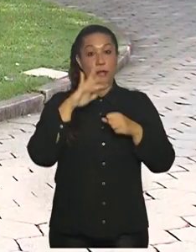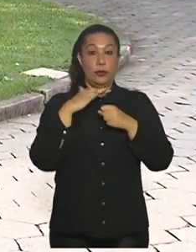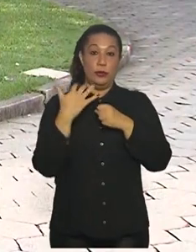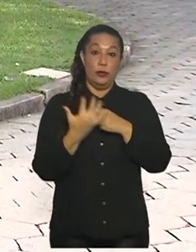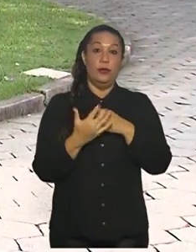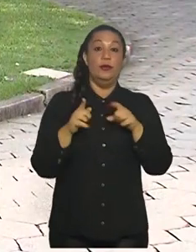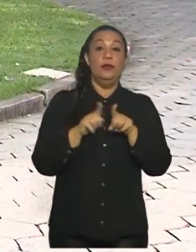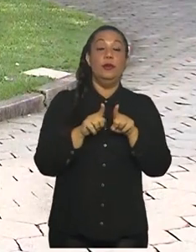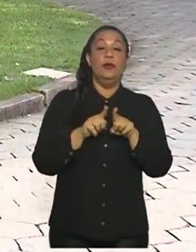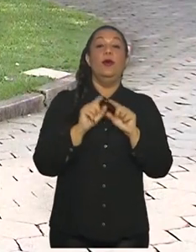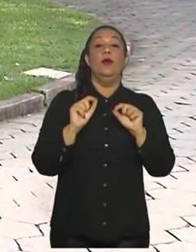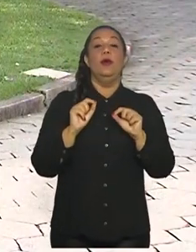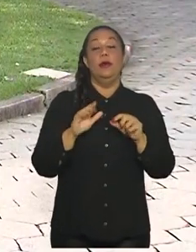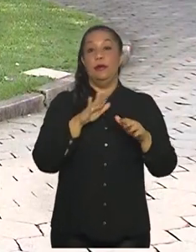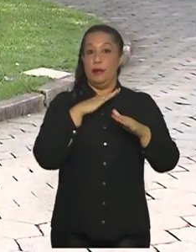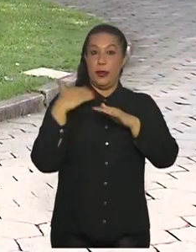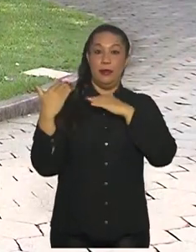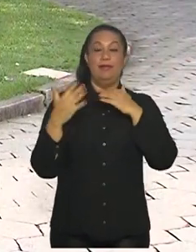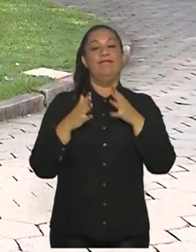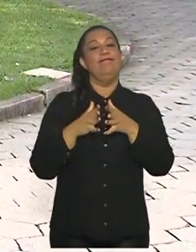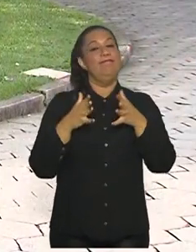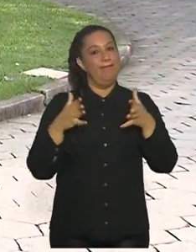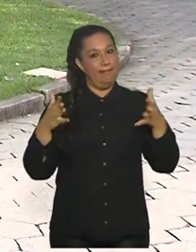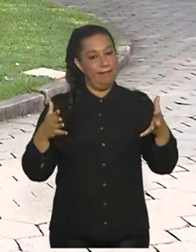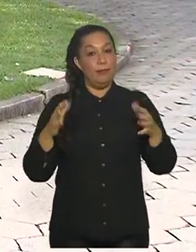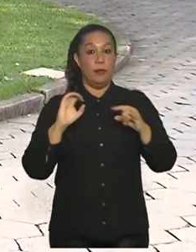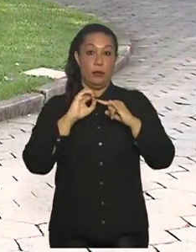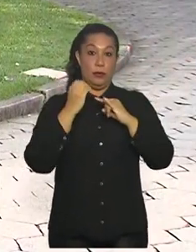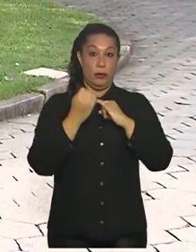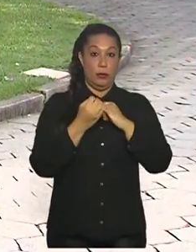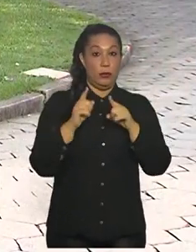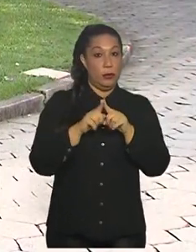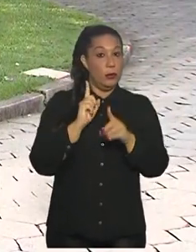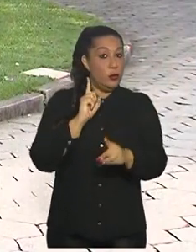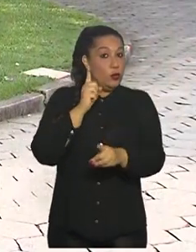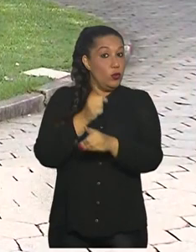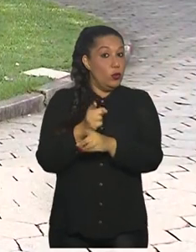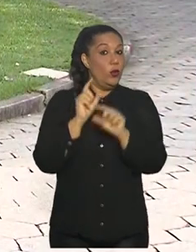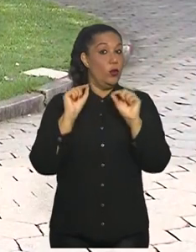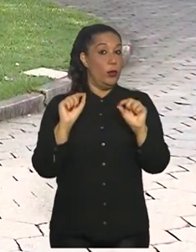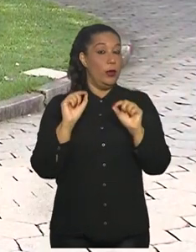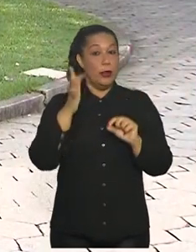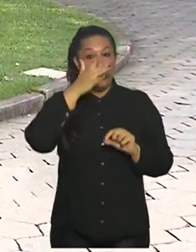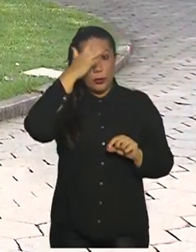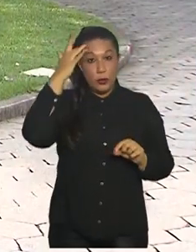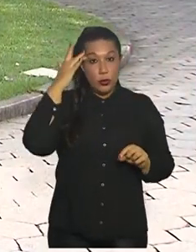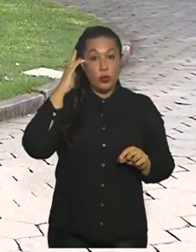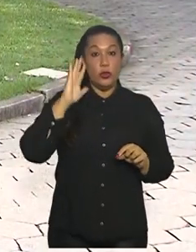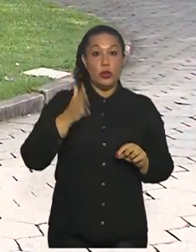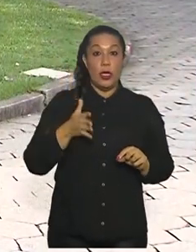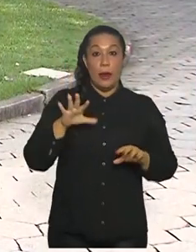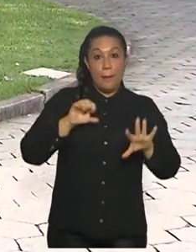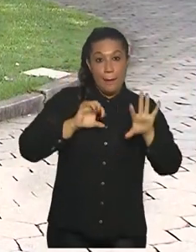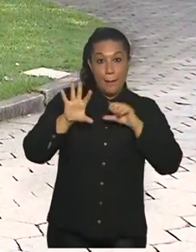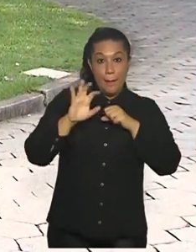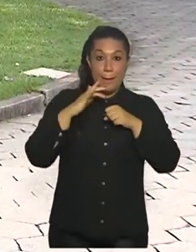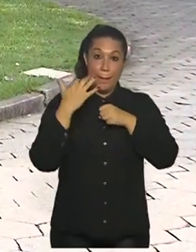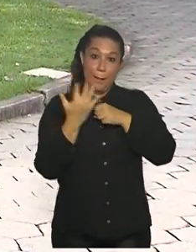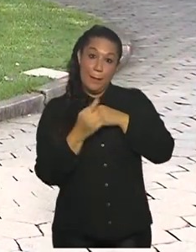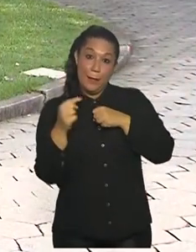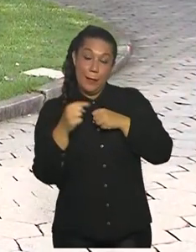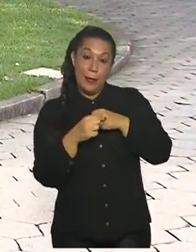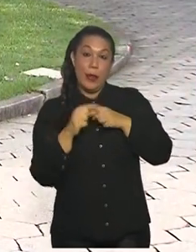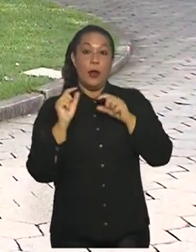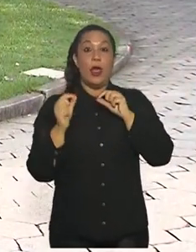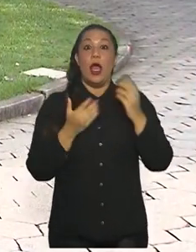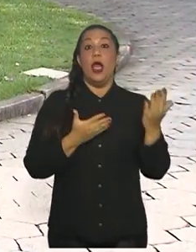consequente aumento de mortes. Fiocruz também identifica, Monique, que as pessoas que estão pegando o coronavírus estão cada